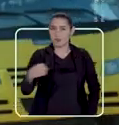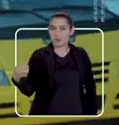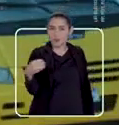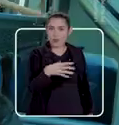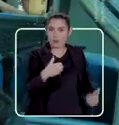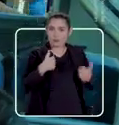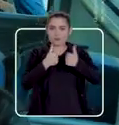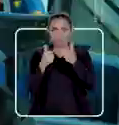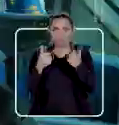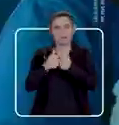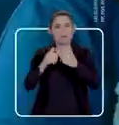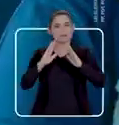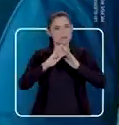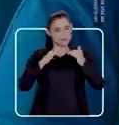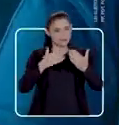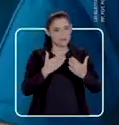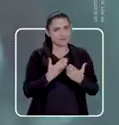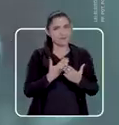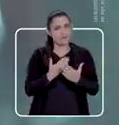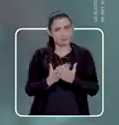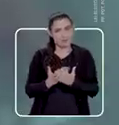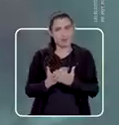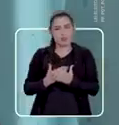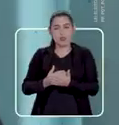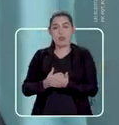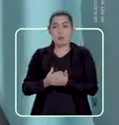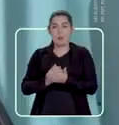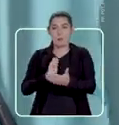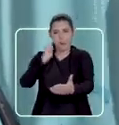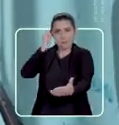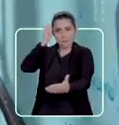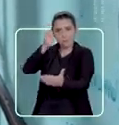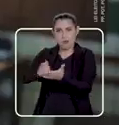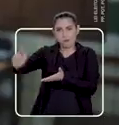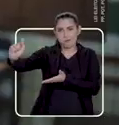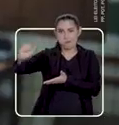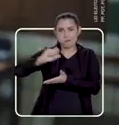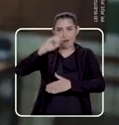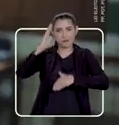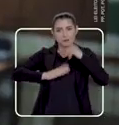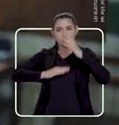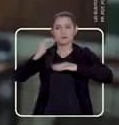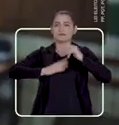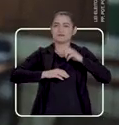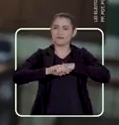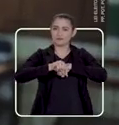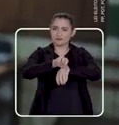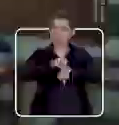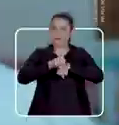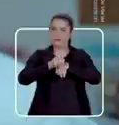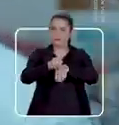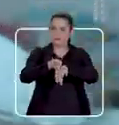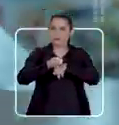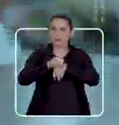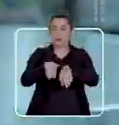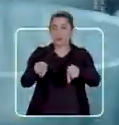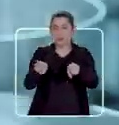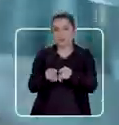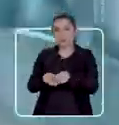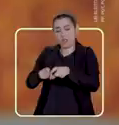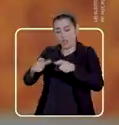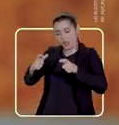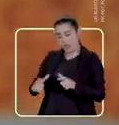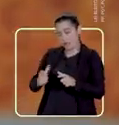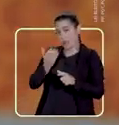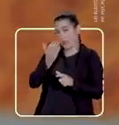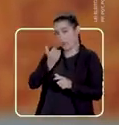novos ônibus escolares, o maior bônus da história para os servidores da educação e colocar o